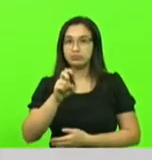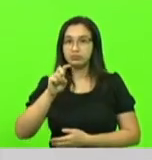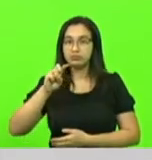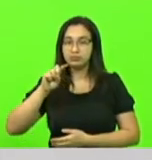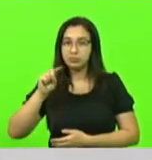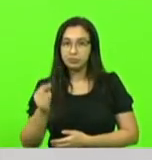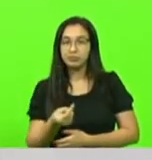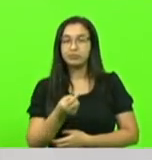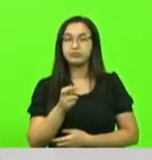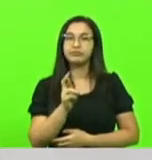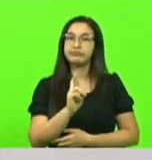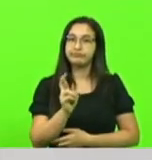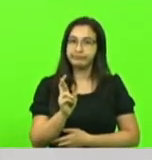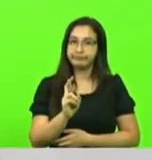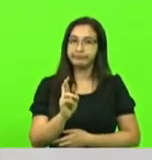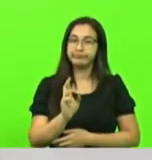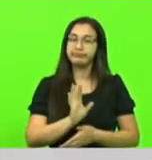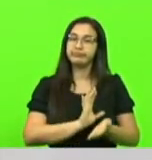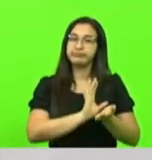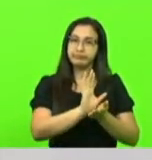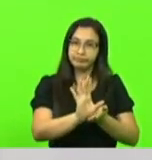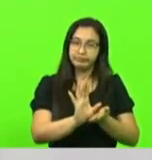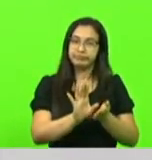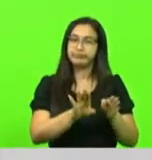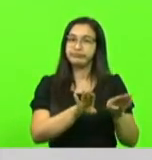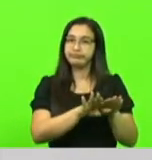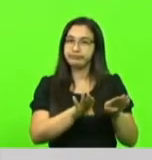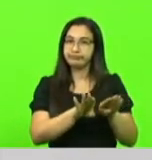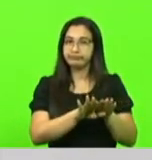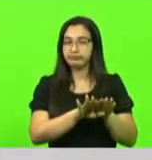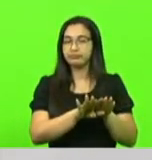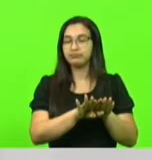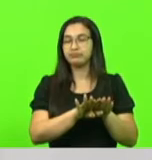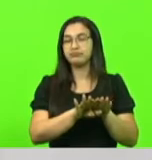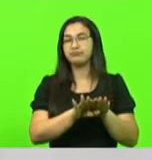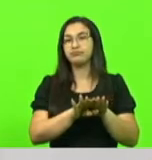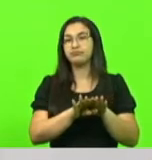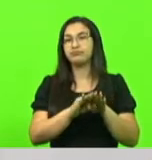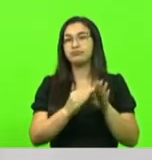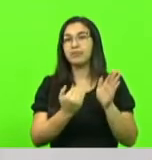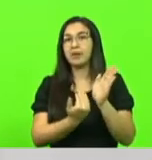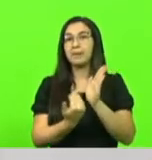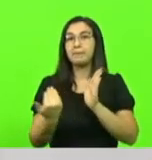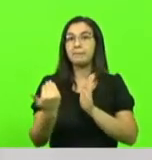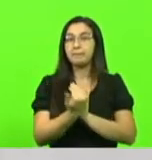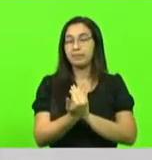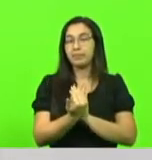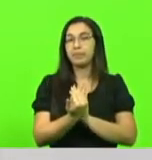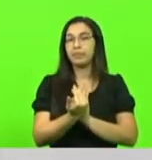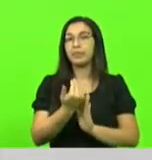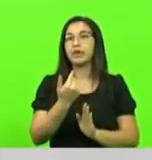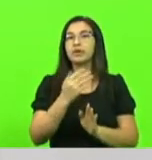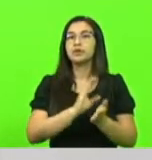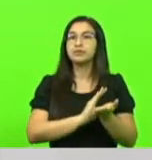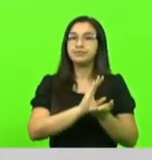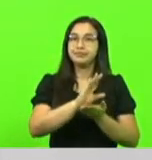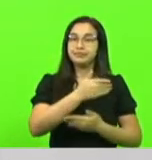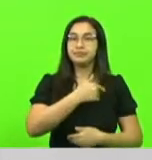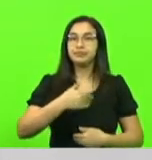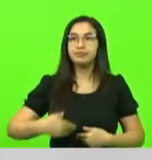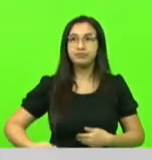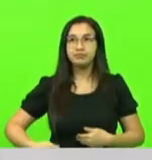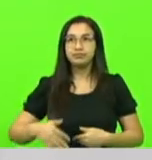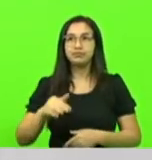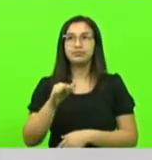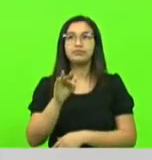fazer contrapartida em conjunto com o recurso do governo federal. A grande dificuldade, bem da verdade, que